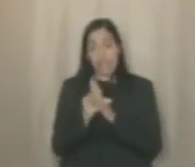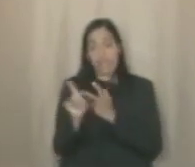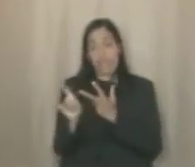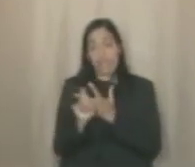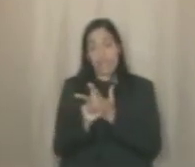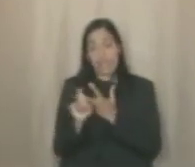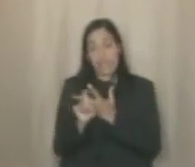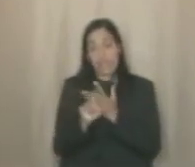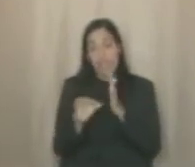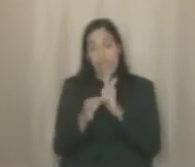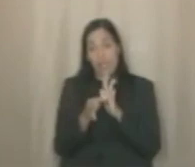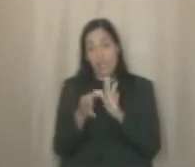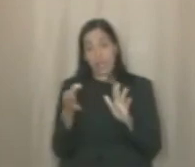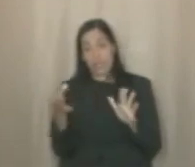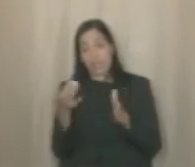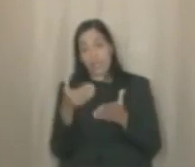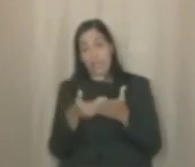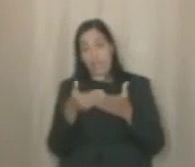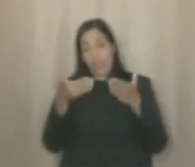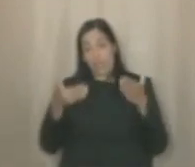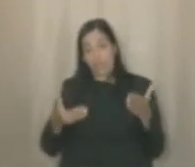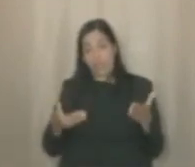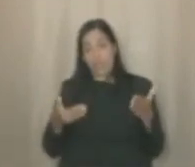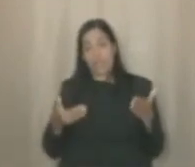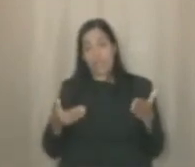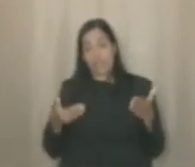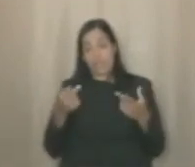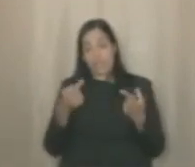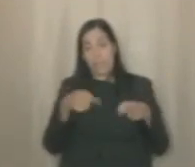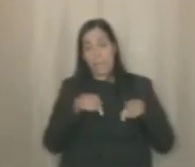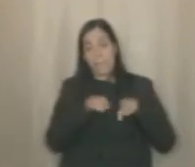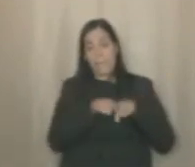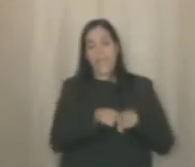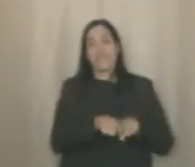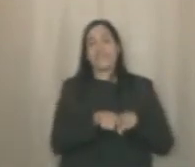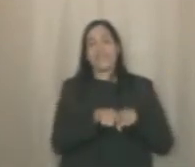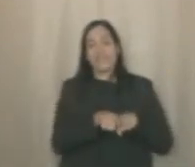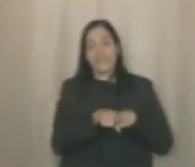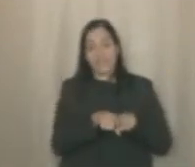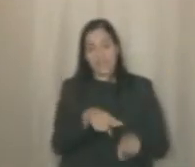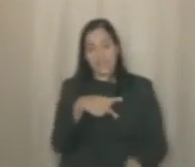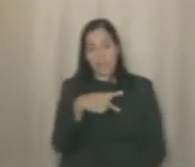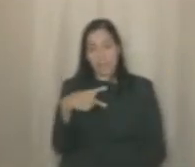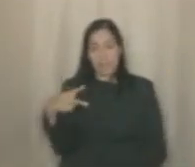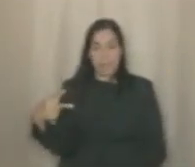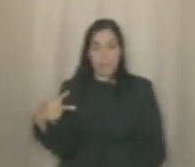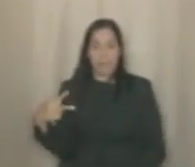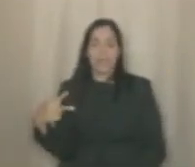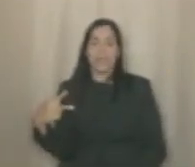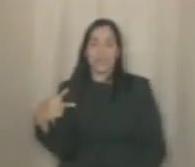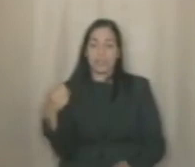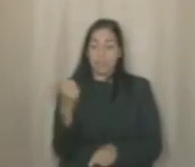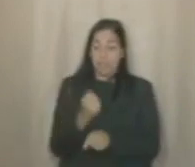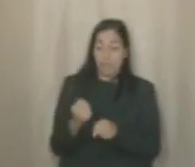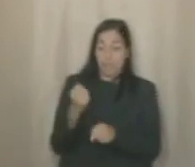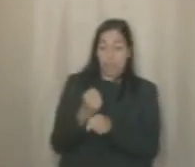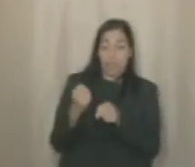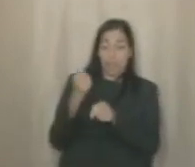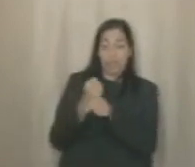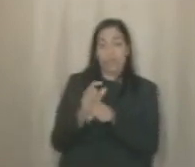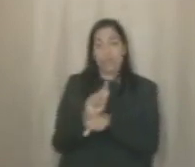Executivo, que autoriza a contratação de uma parceria pública-privada, PPP, para construção,